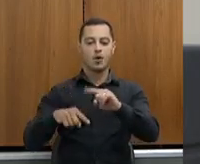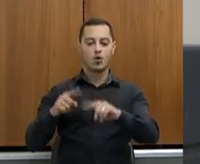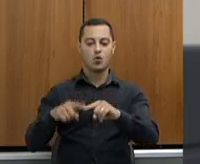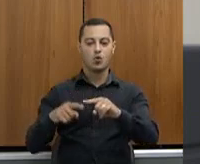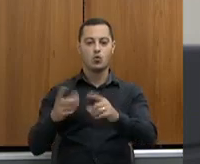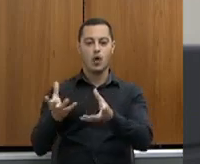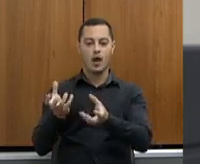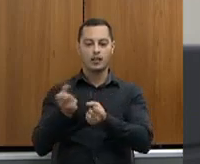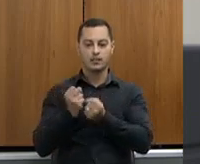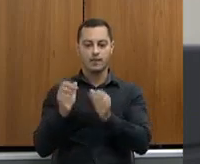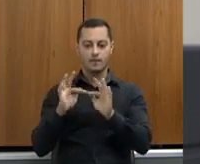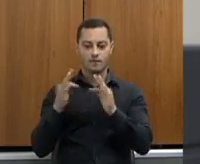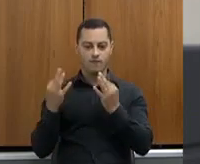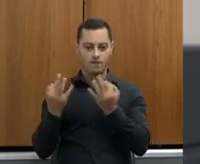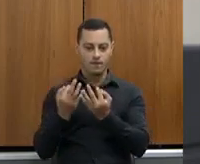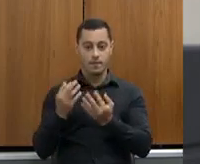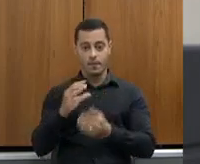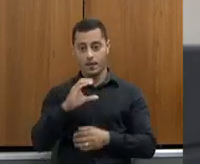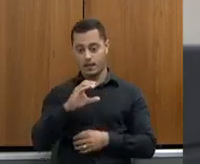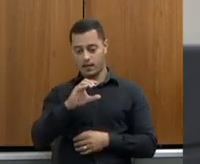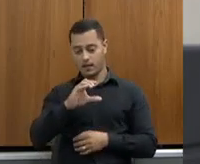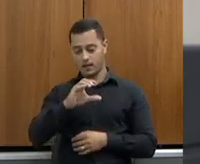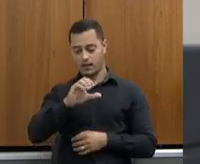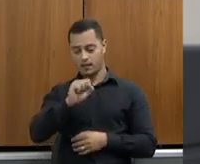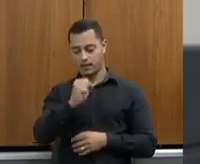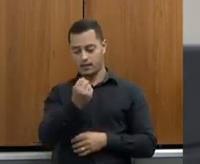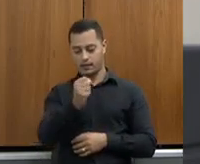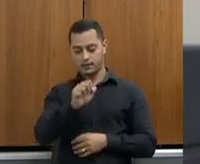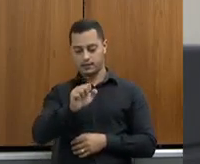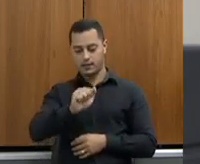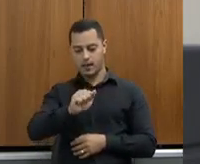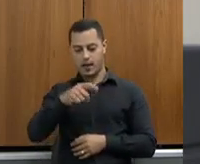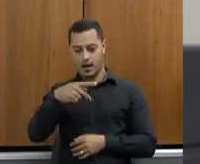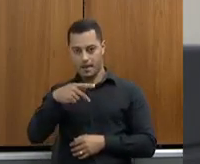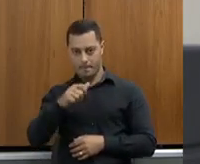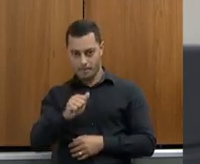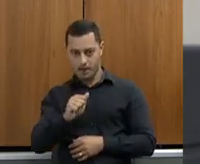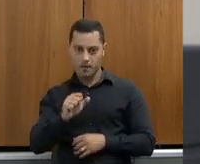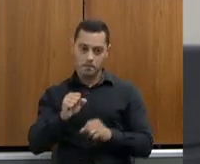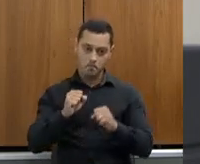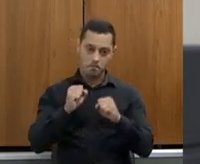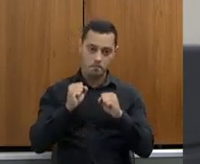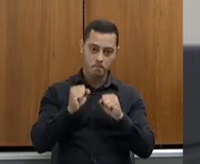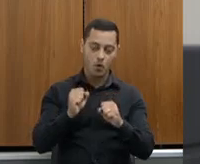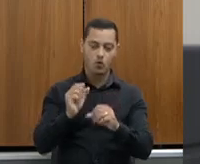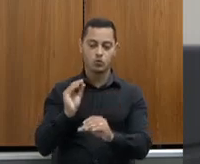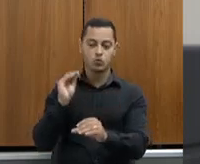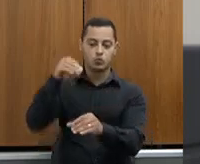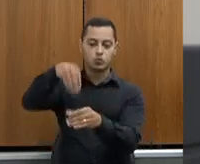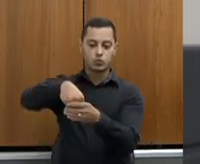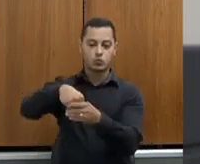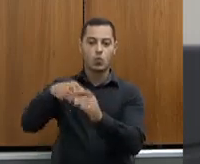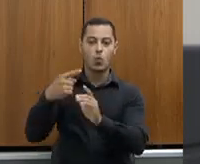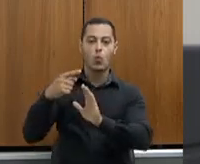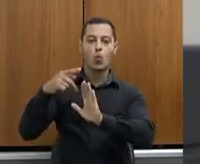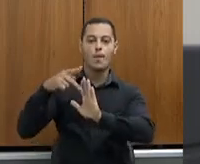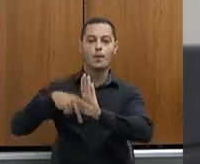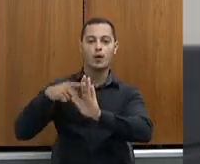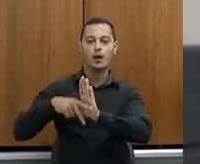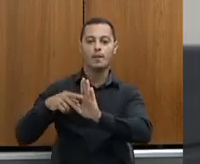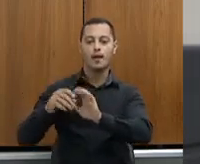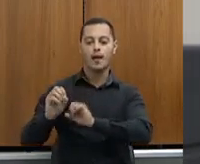para merenda escolar, a CEAPA poderia institucionalizar também um programa educacional para as nossas